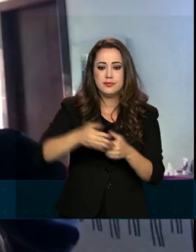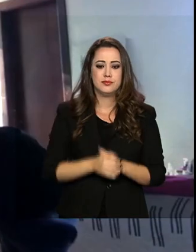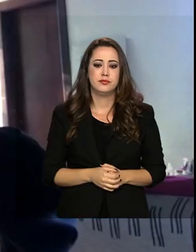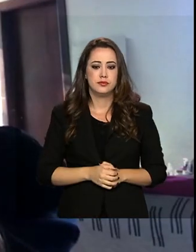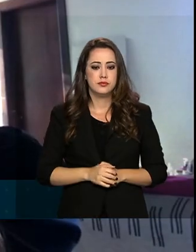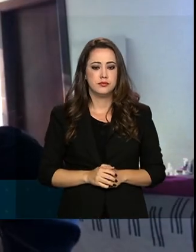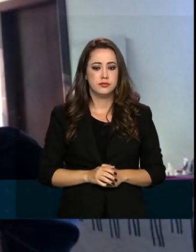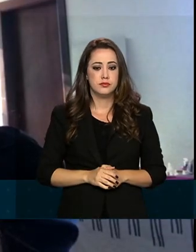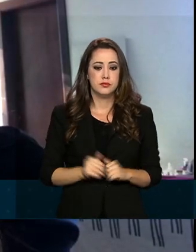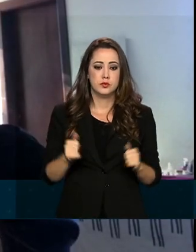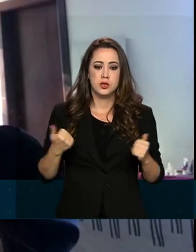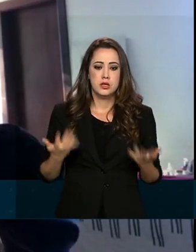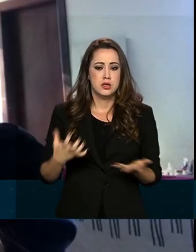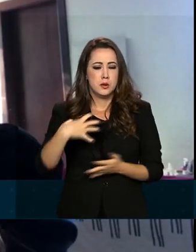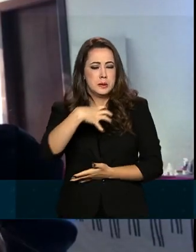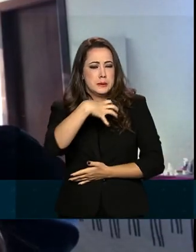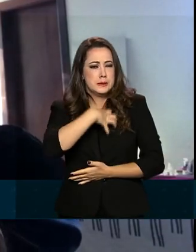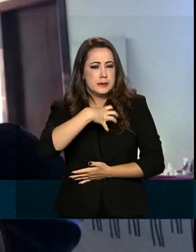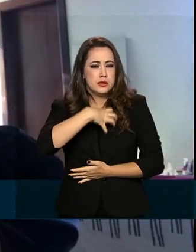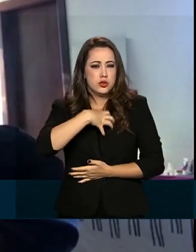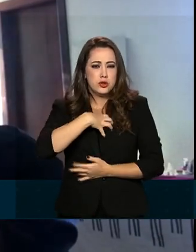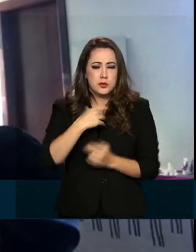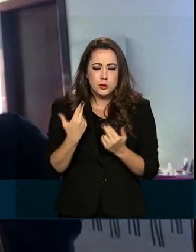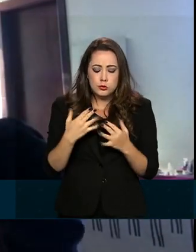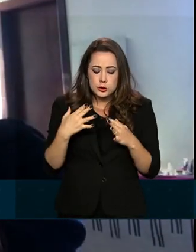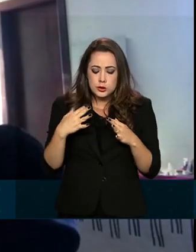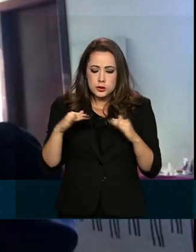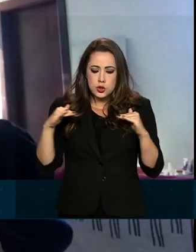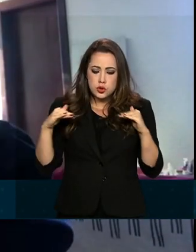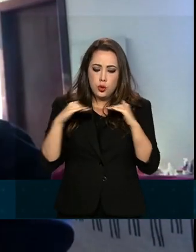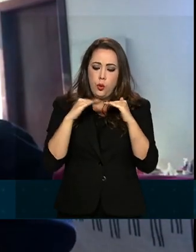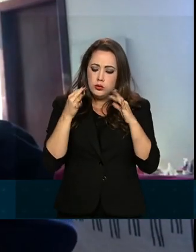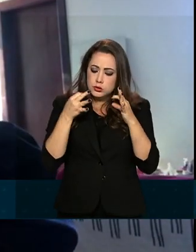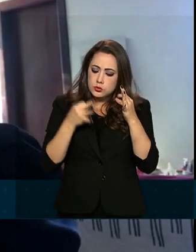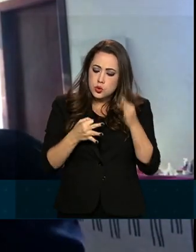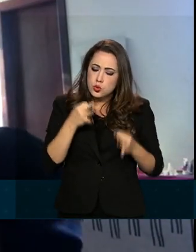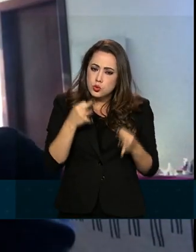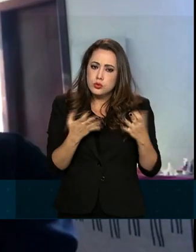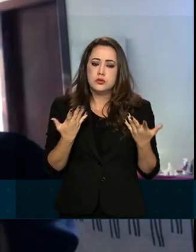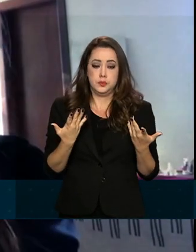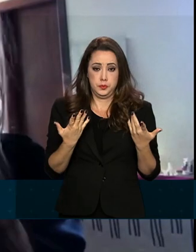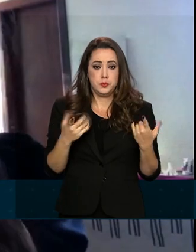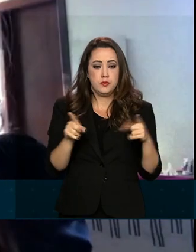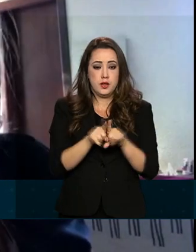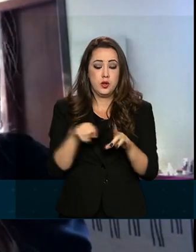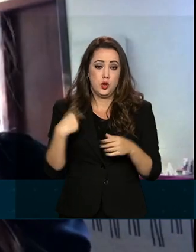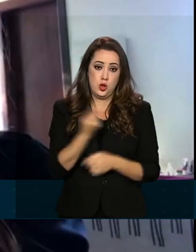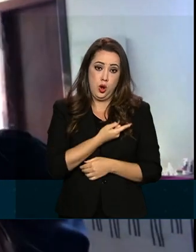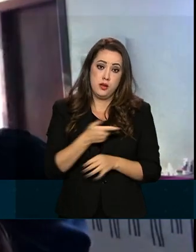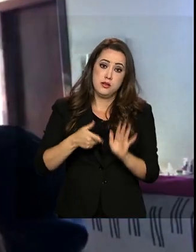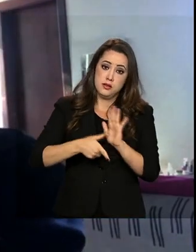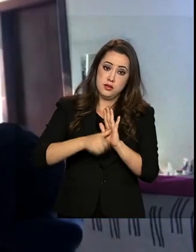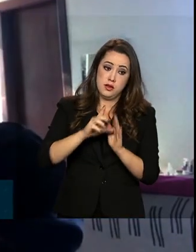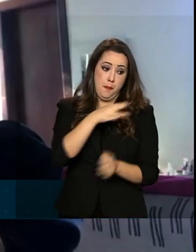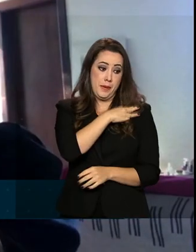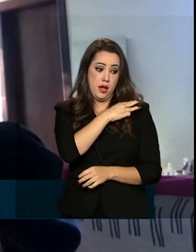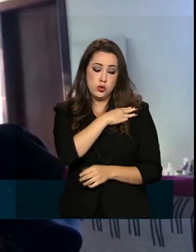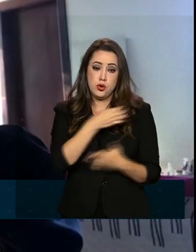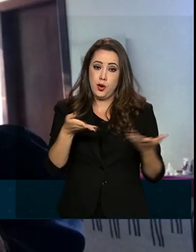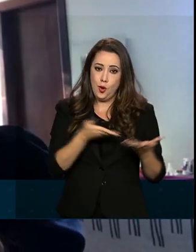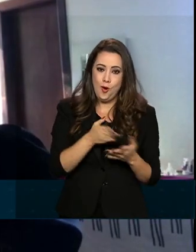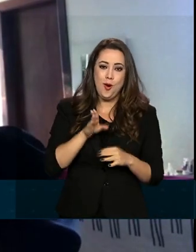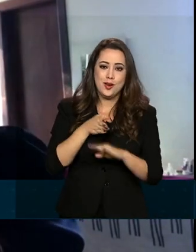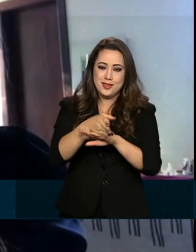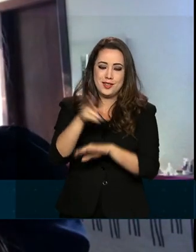sentimento de justiça, nós, como ex-alunos do ensino médio e agora graduando universitários, vimos como nosso